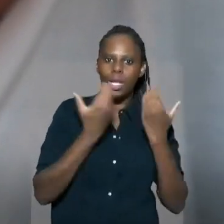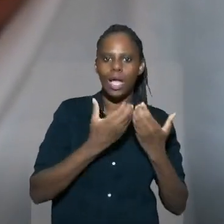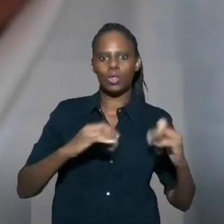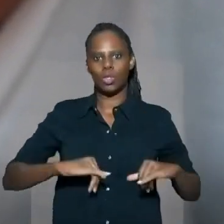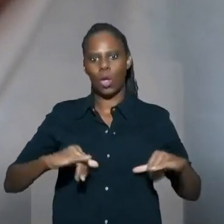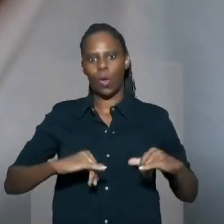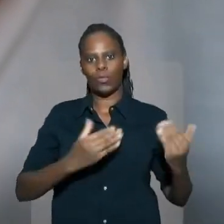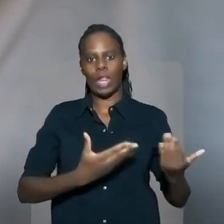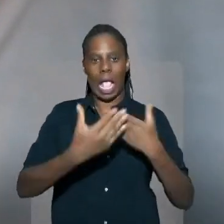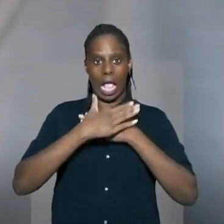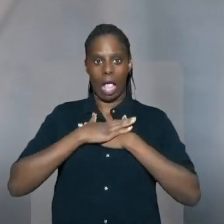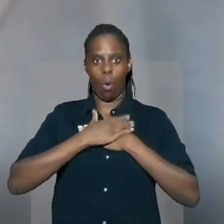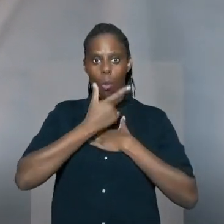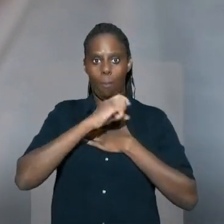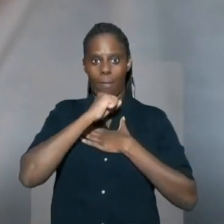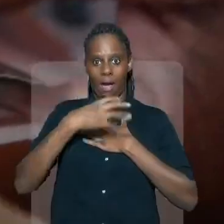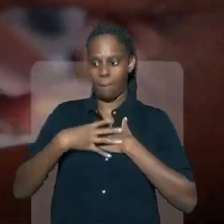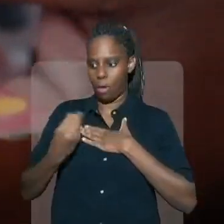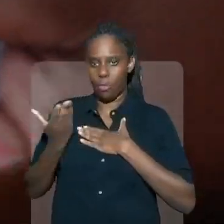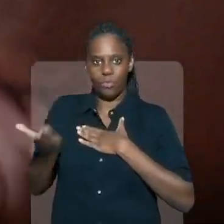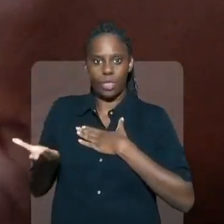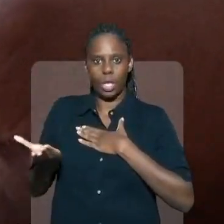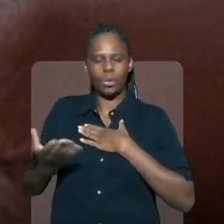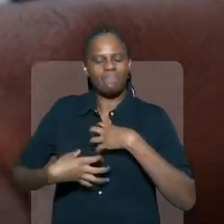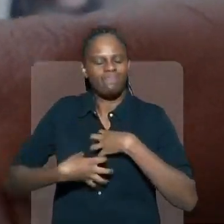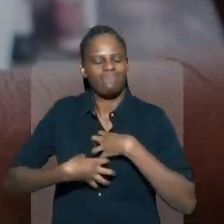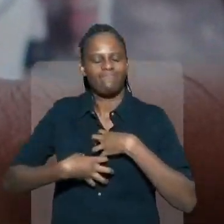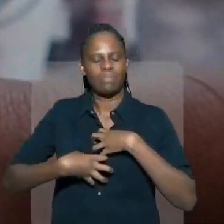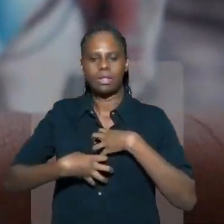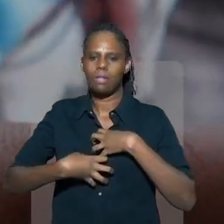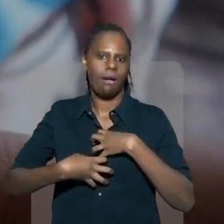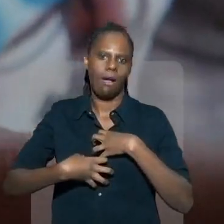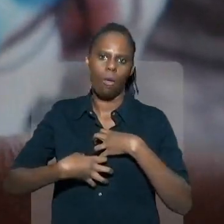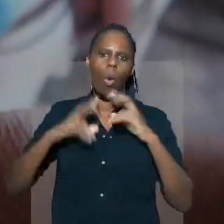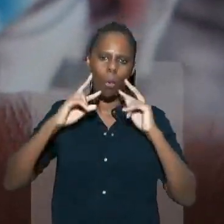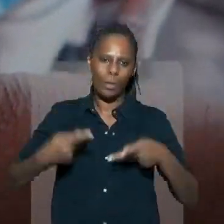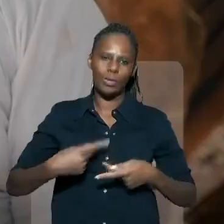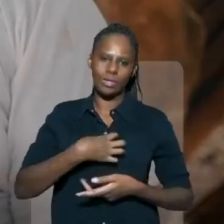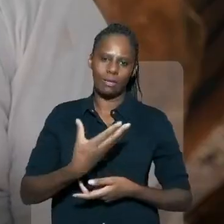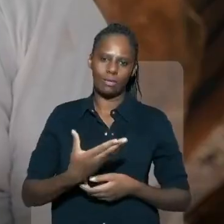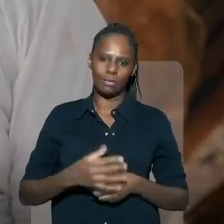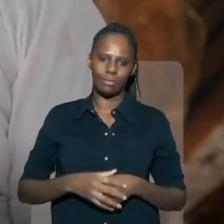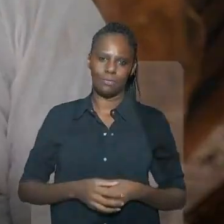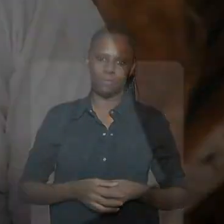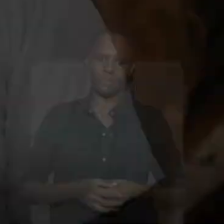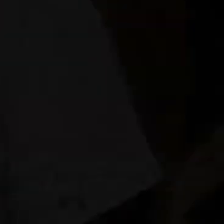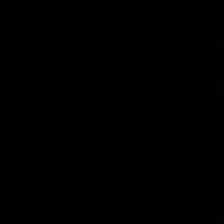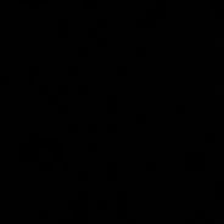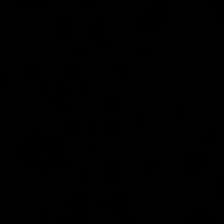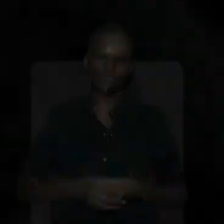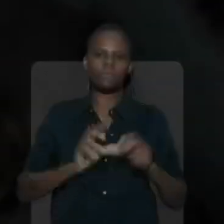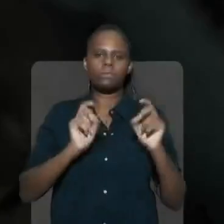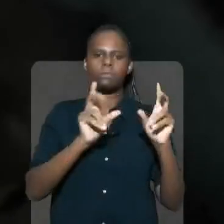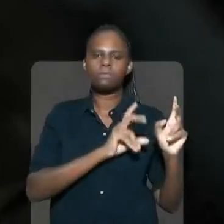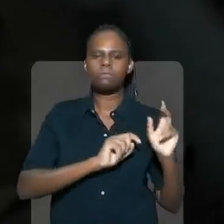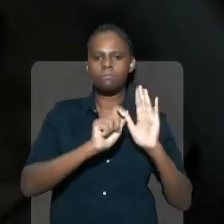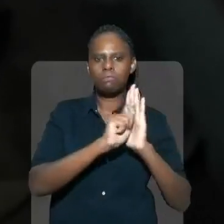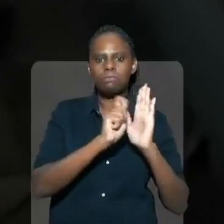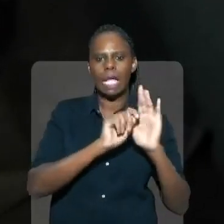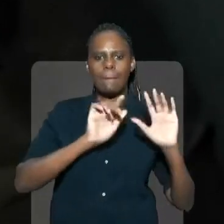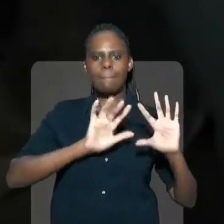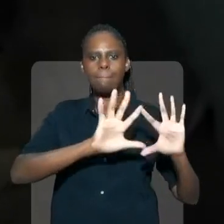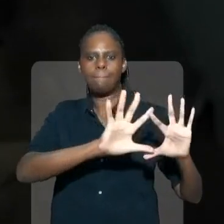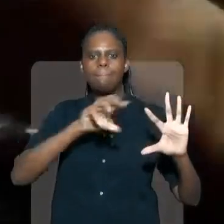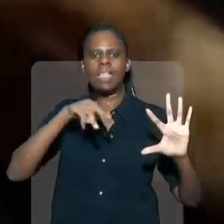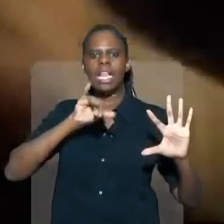comunidade vai. Não precisa ser eu, pai do Bernardo, para sentir, não. Quem é ser humano, sente. O tráfico